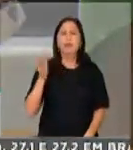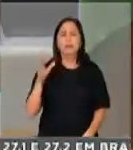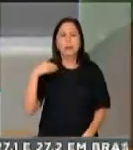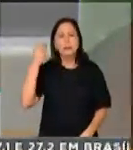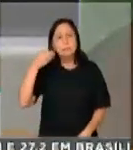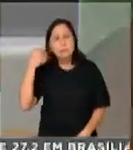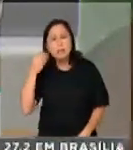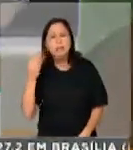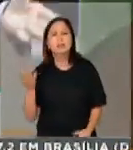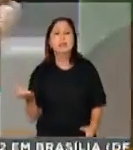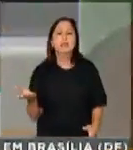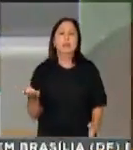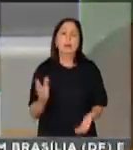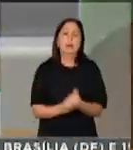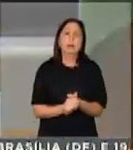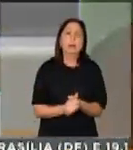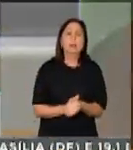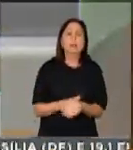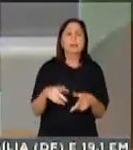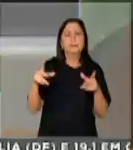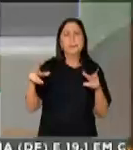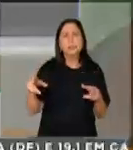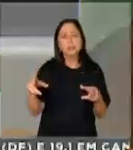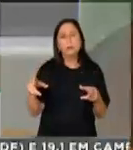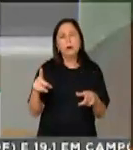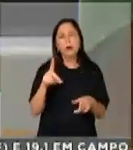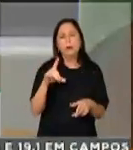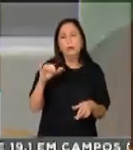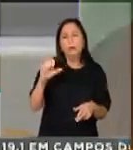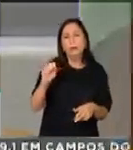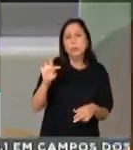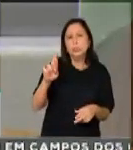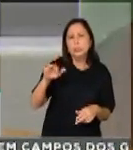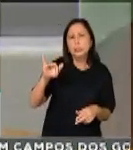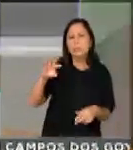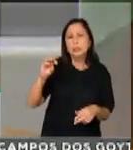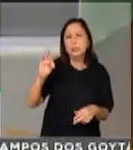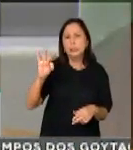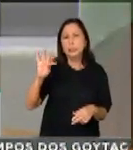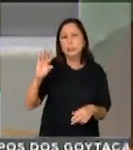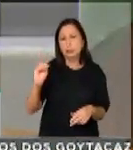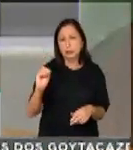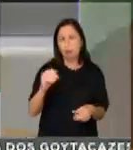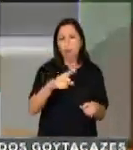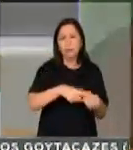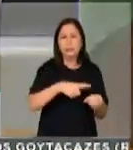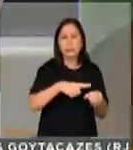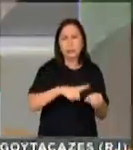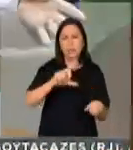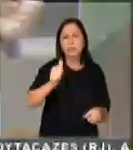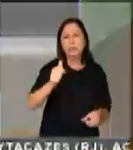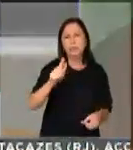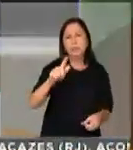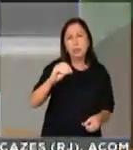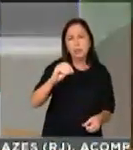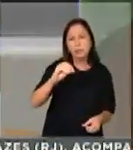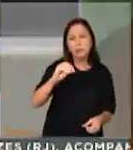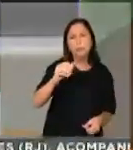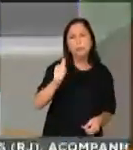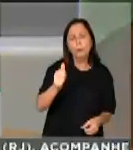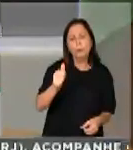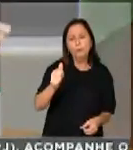de distritos abandonados, como Lagoa Grande, que hoje é a capital do vinho e da uva do Nordeste, Santa